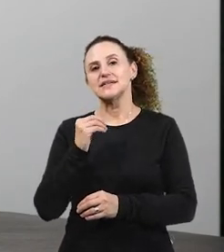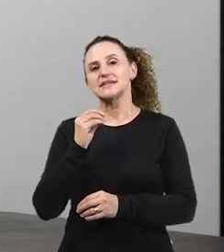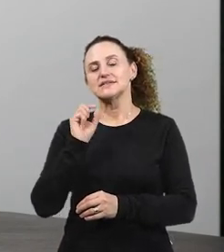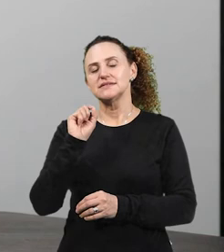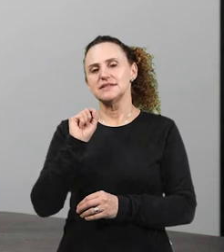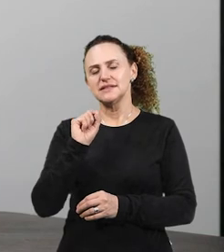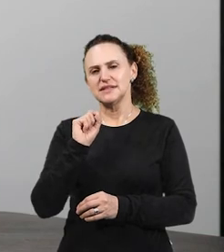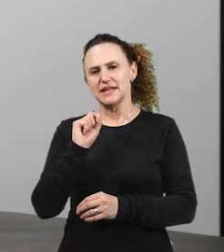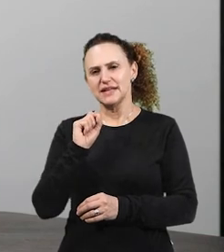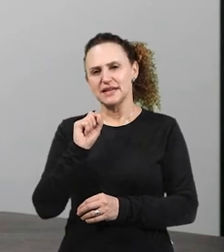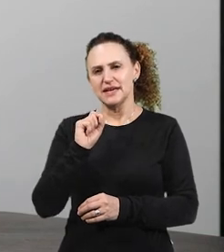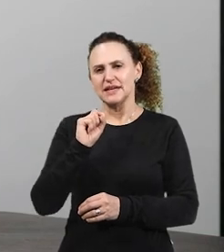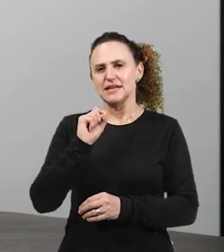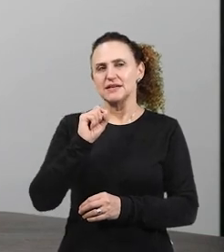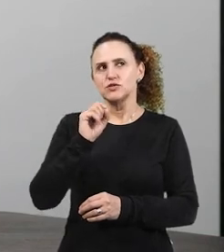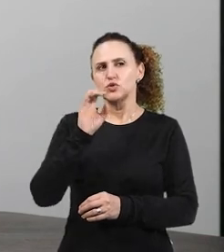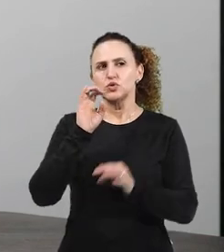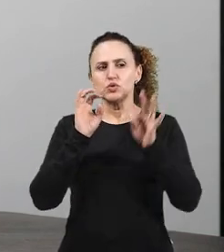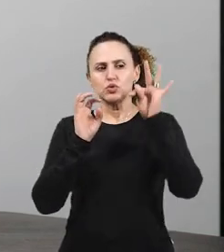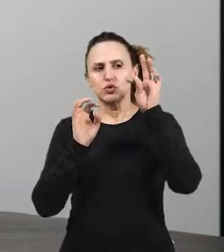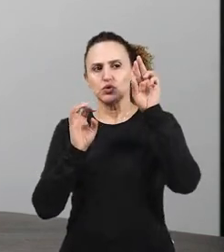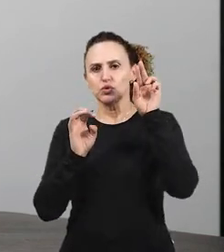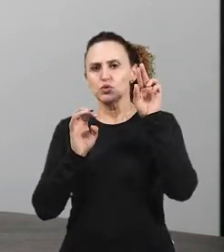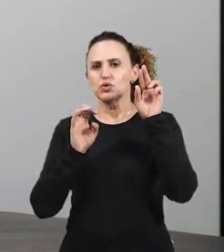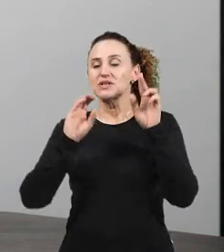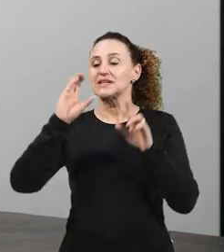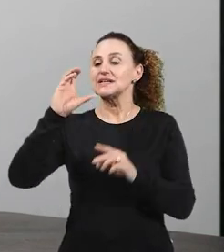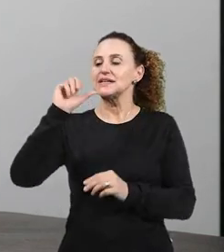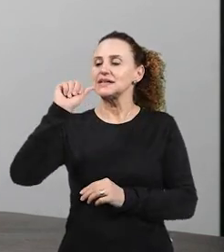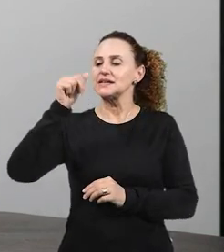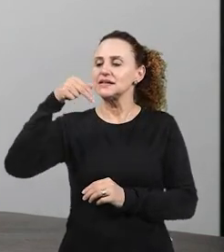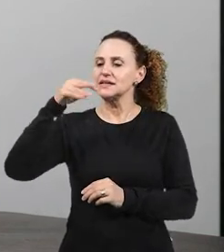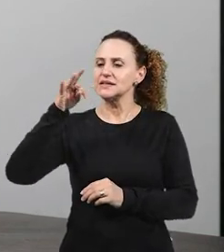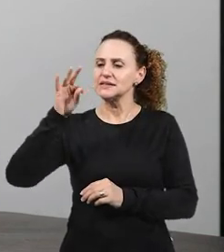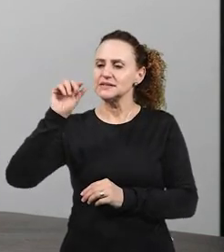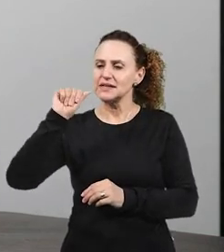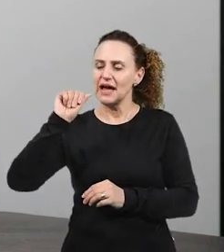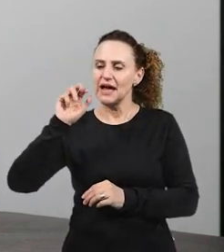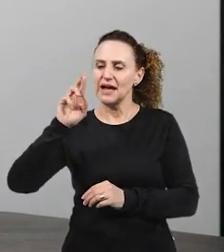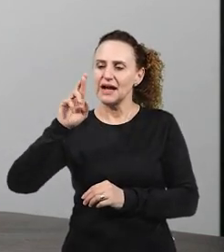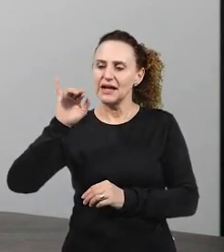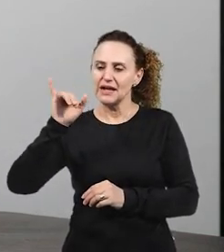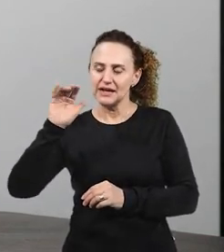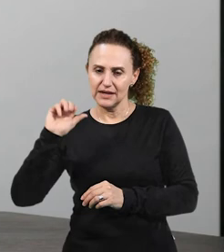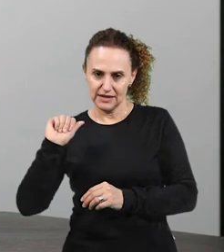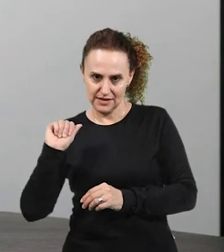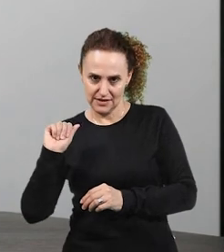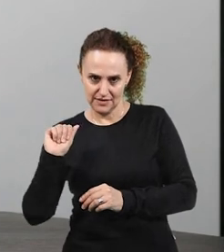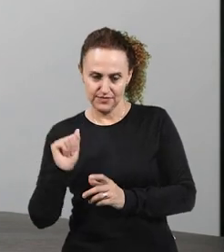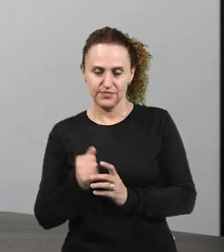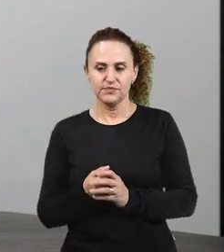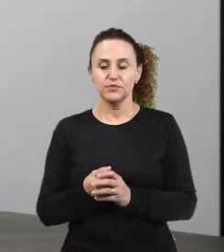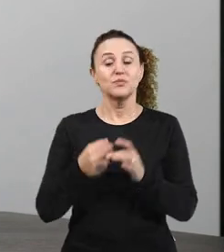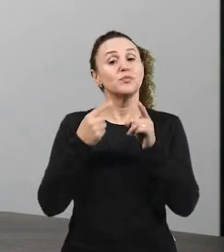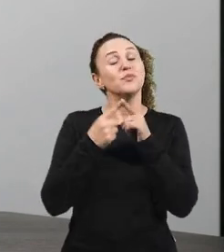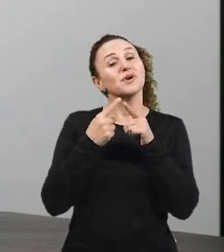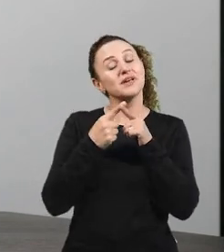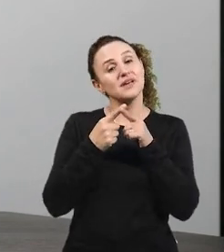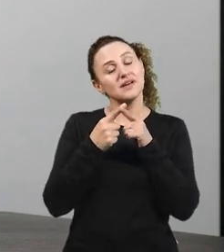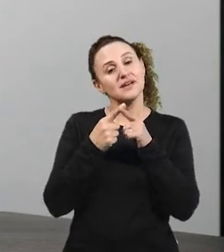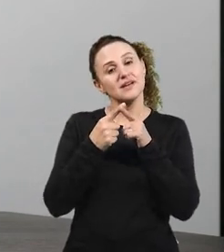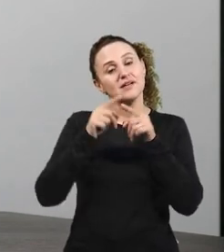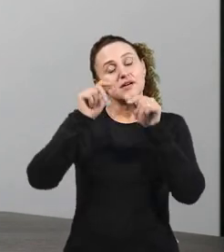indicativo. Tu cantarias. Por que que aqui é sempre o tu? A gente só usou, mudou aqui